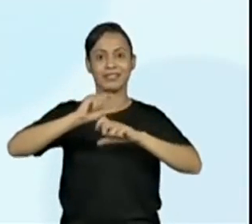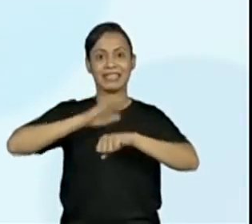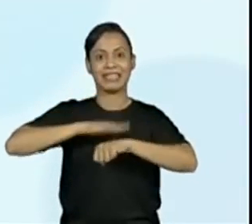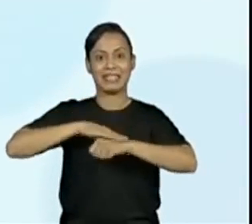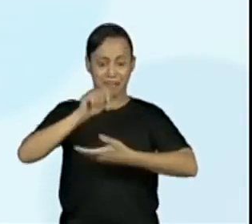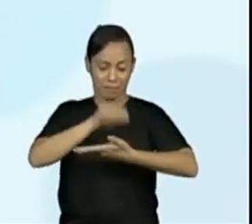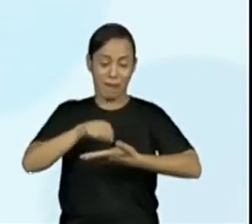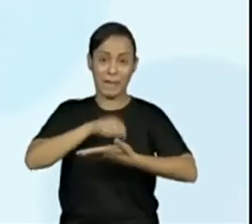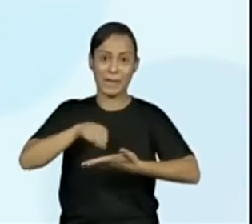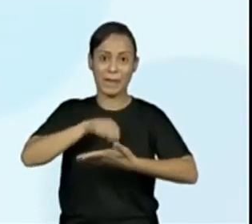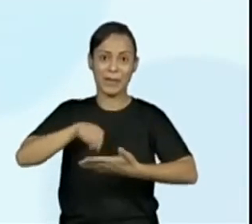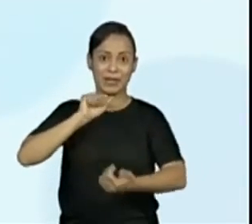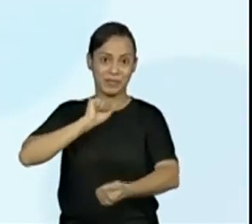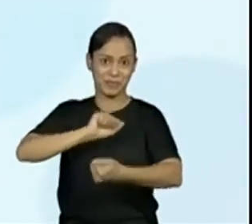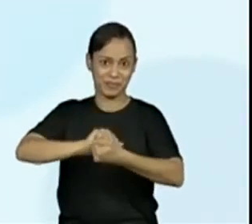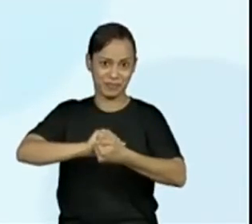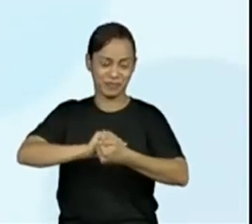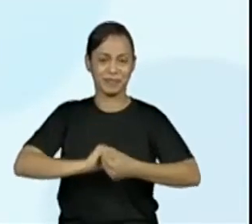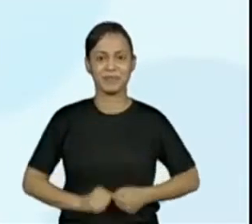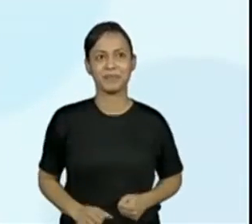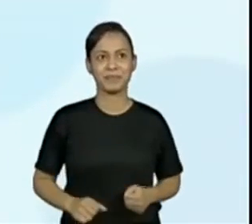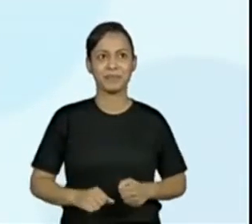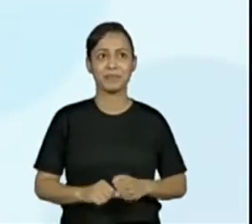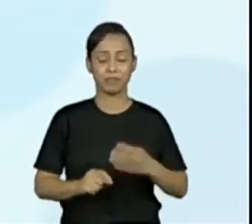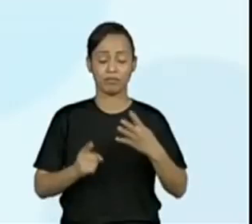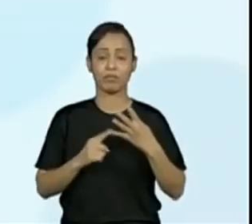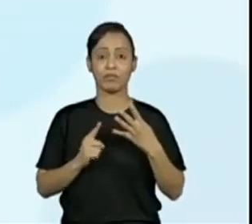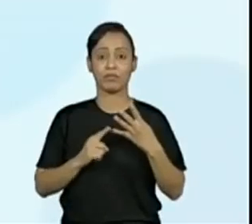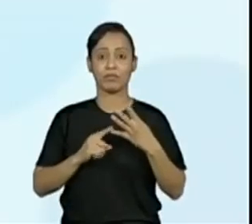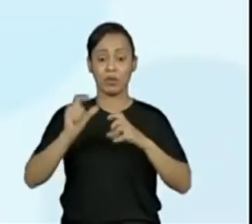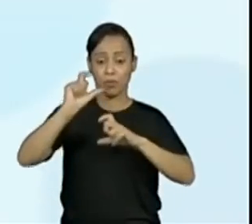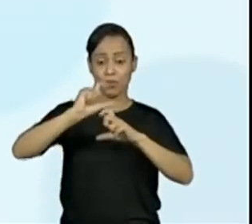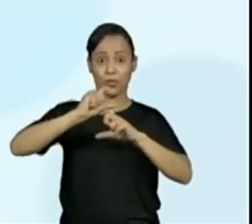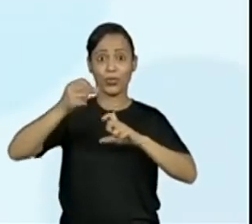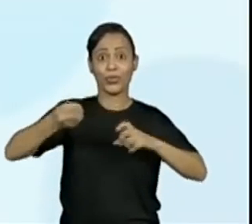Depois, gente vai passar para a leitura de uma nova quadrinha.